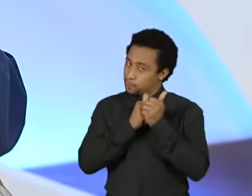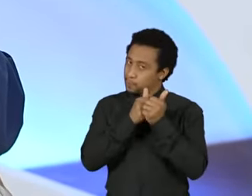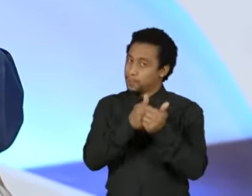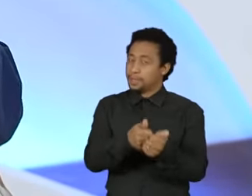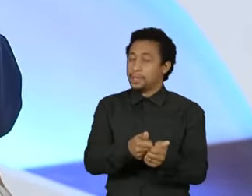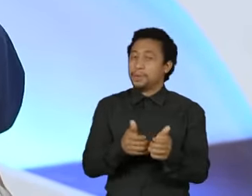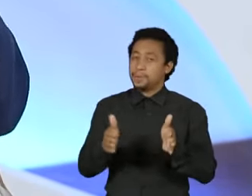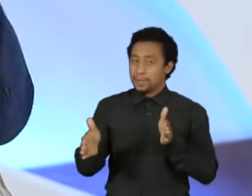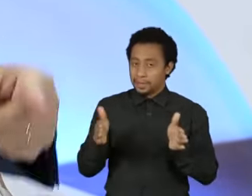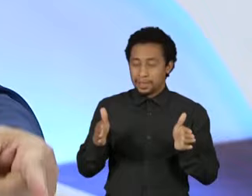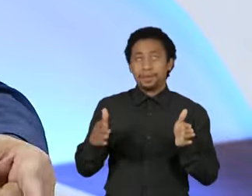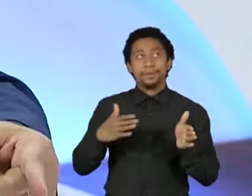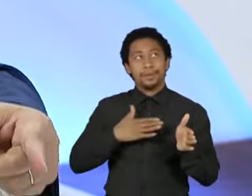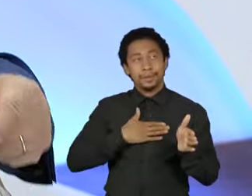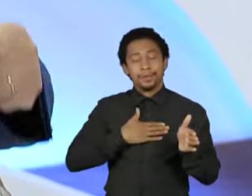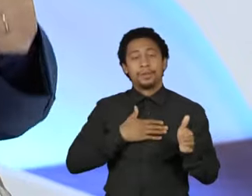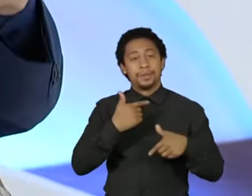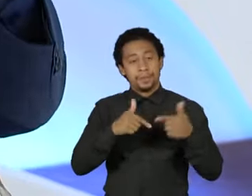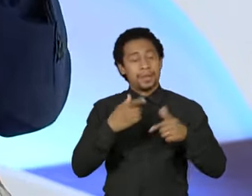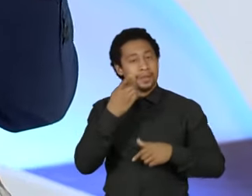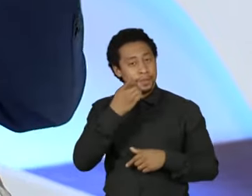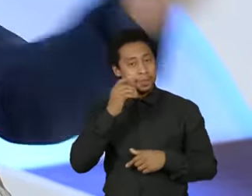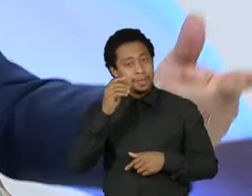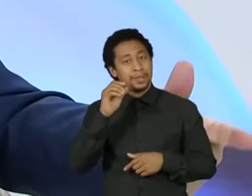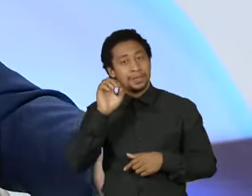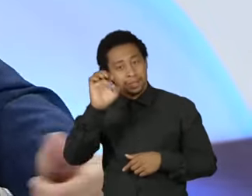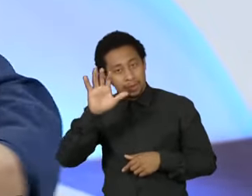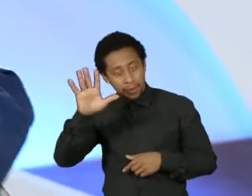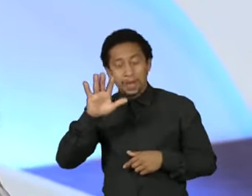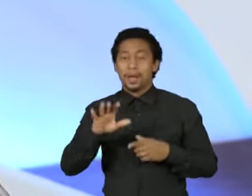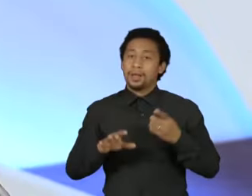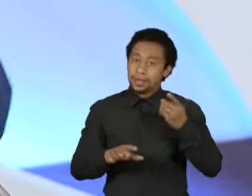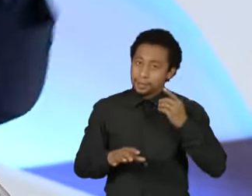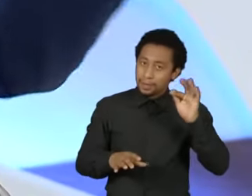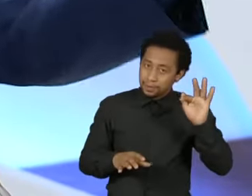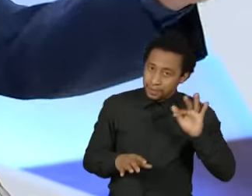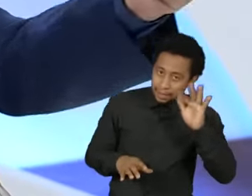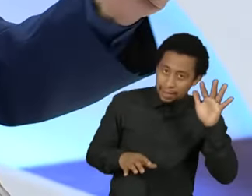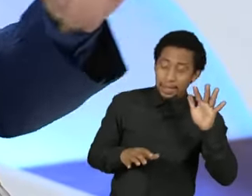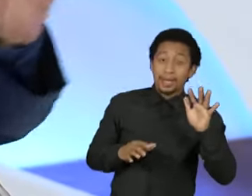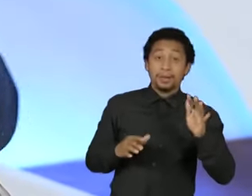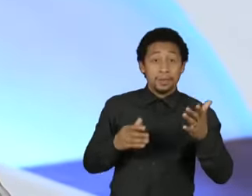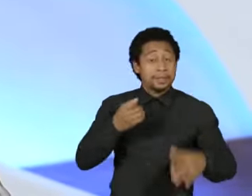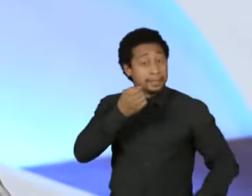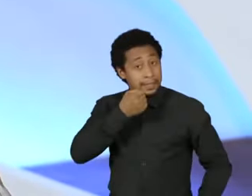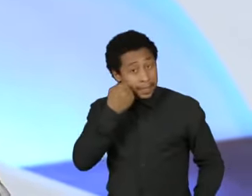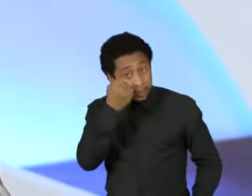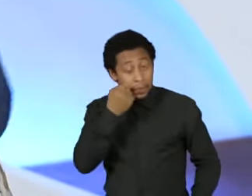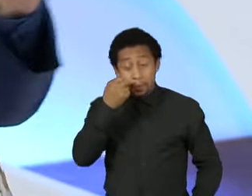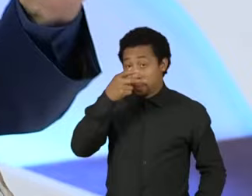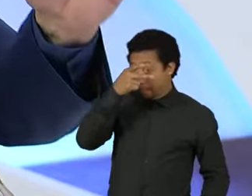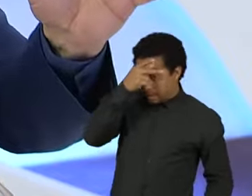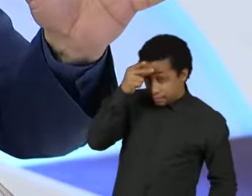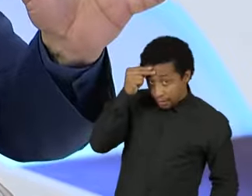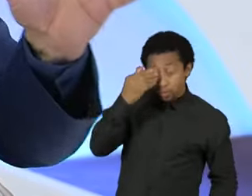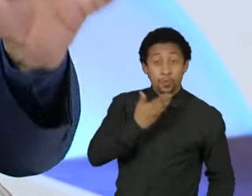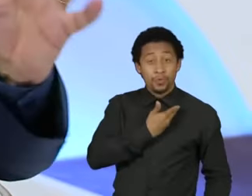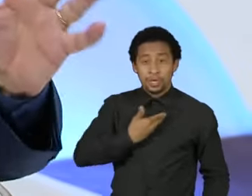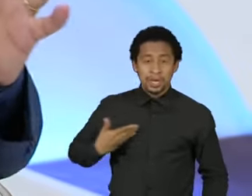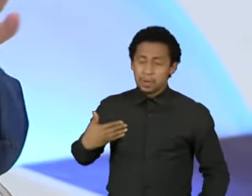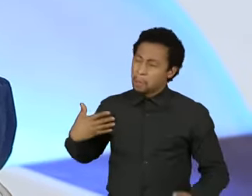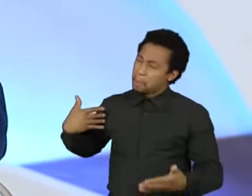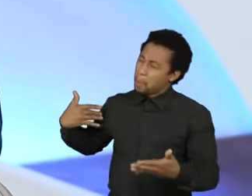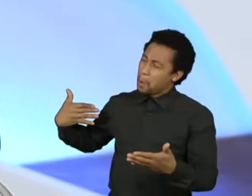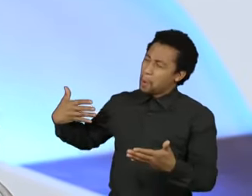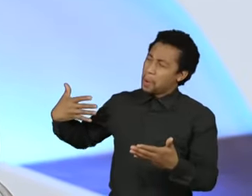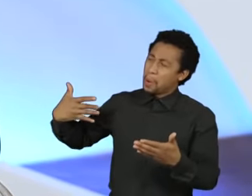estadual, deputado federal, senador, prefeito, governador, assisti e dialoguei com as